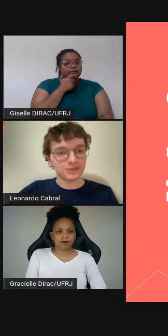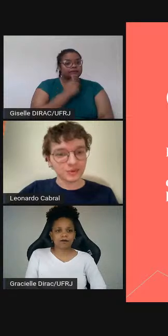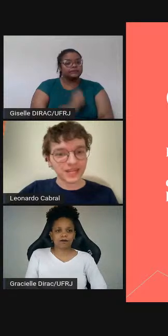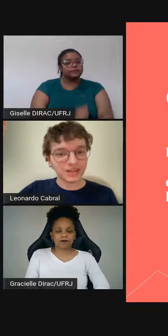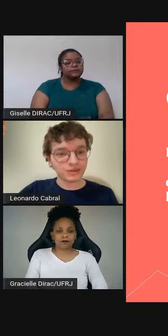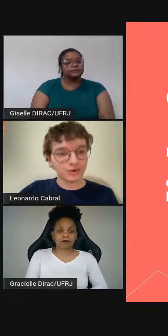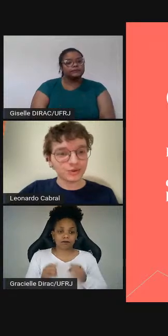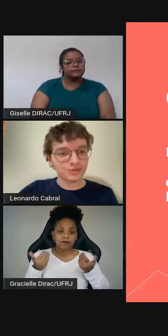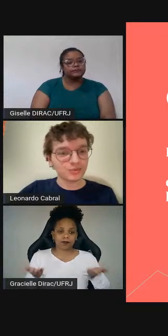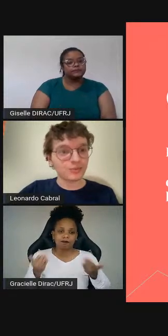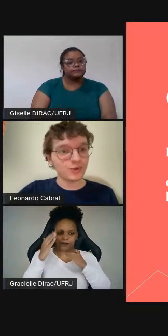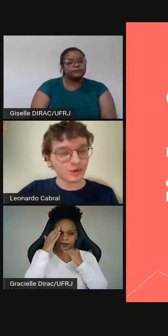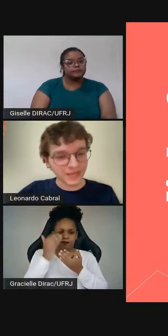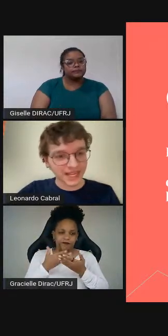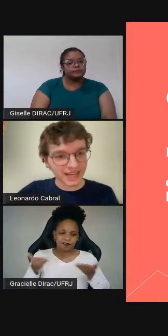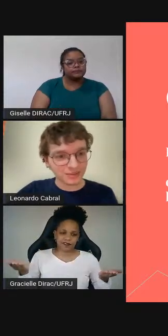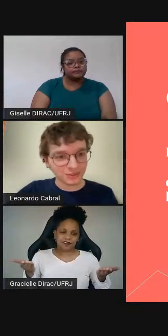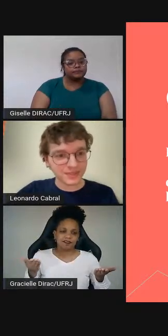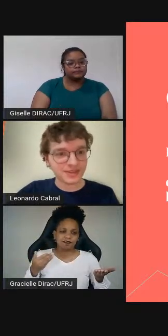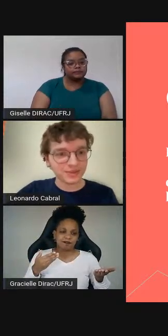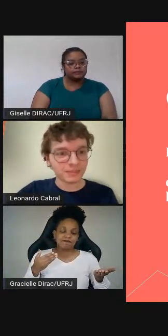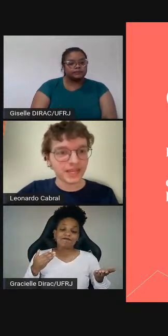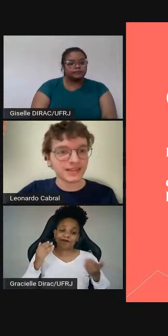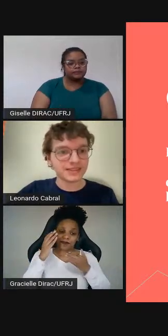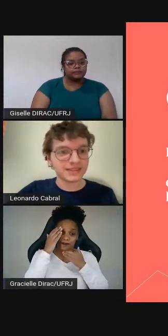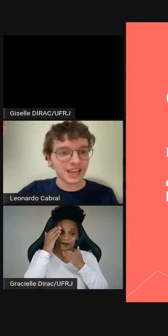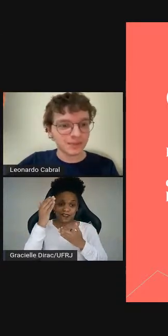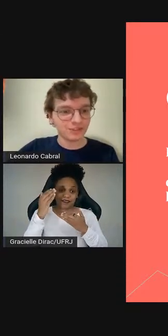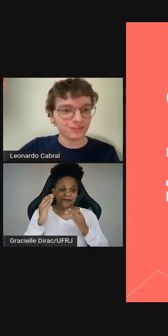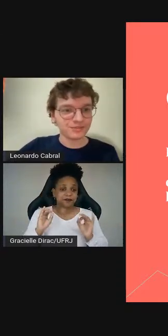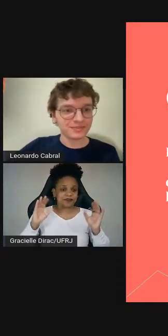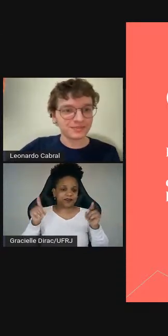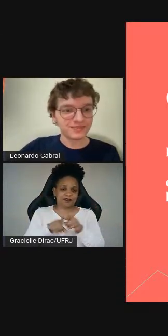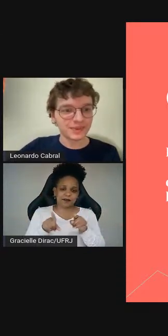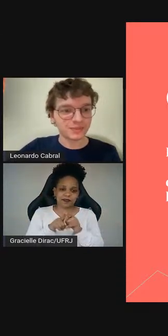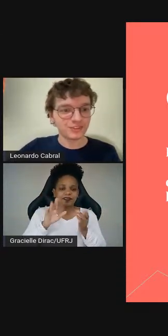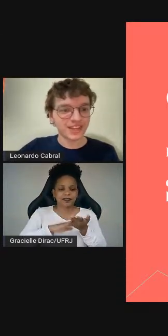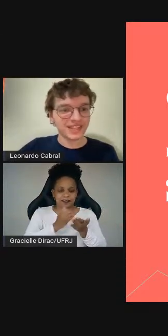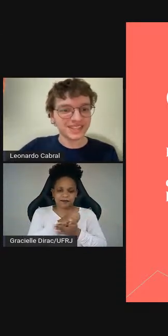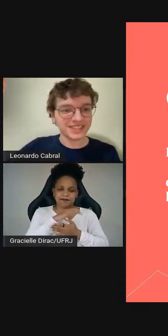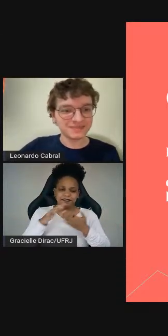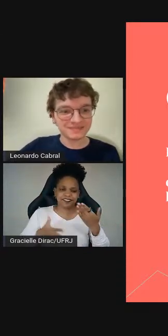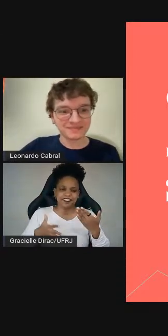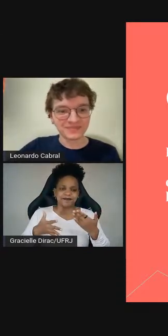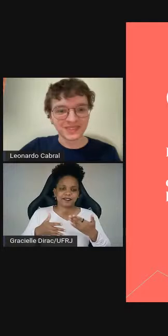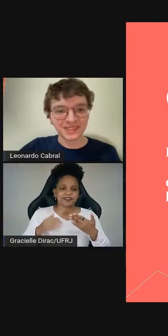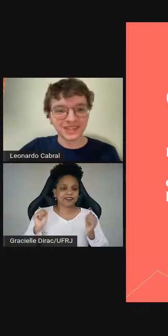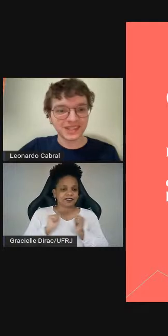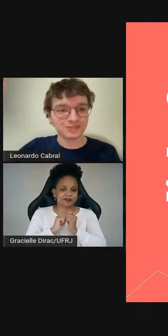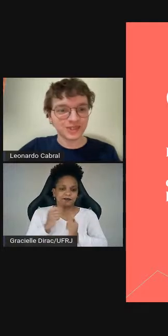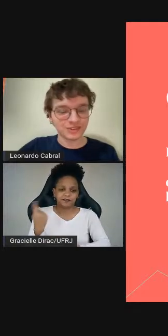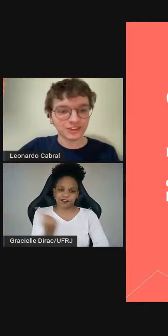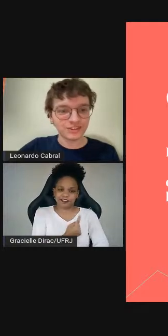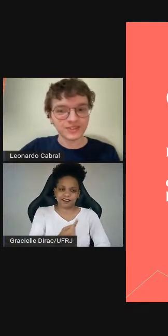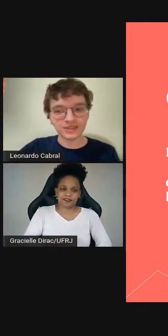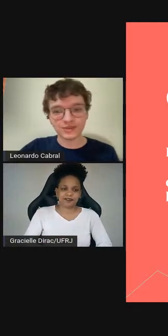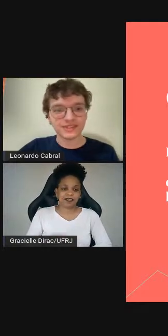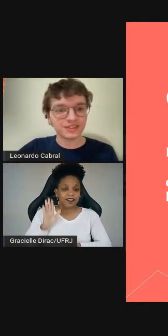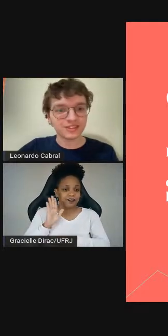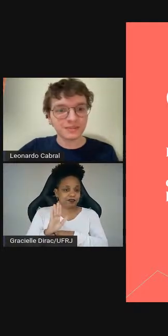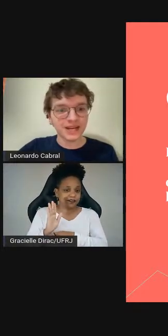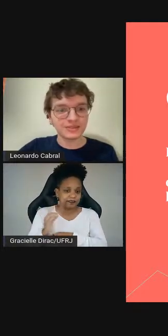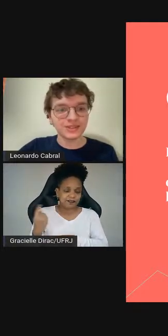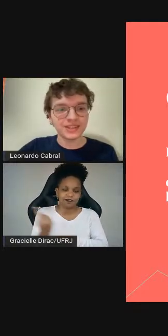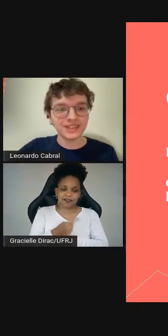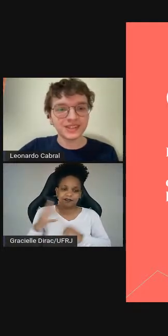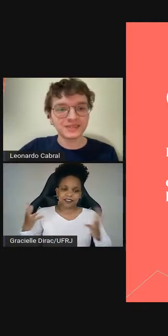Então, muito obrigado a todos. Muito obrigado, em especial, também às intérpretes por estarem aqui ajudando a gente, fazendo